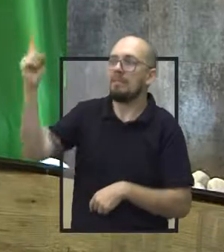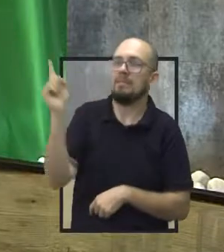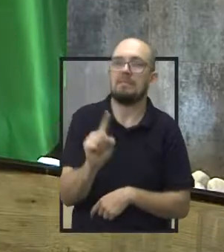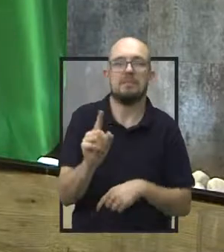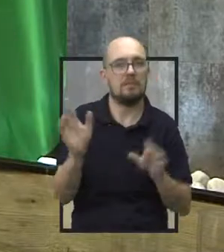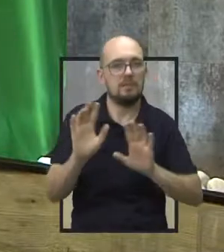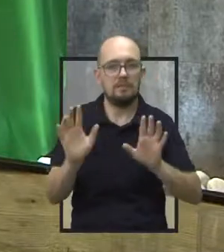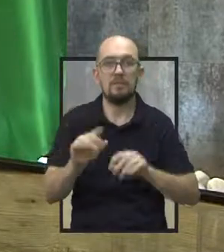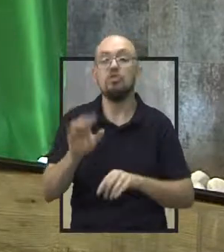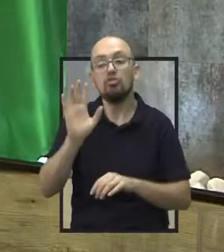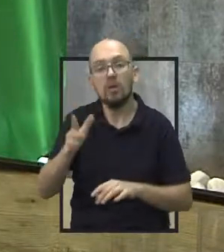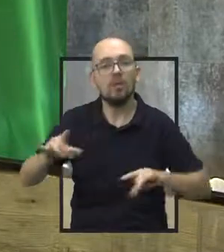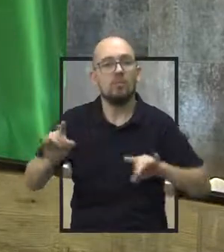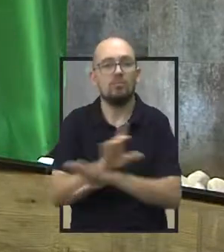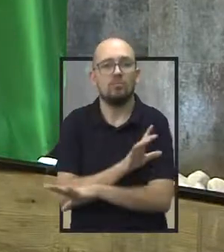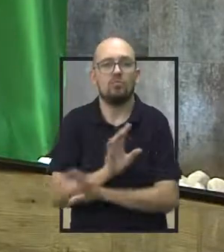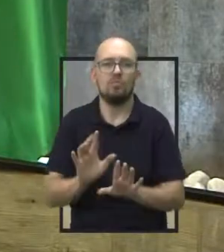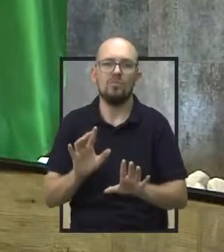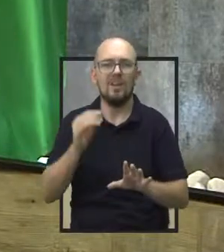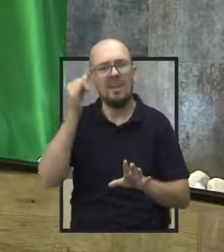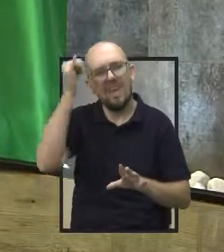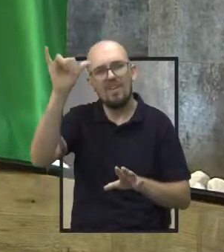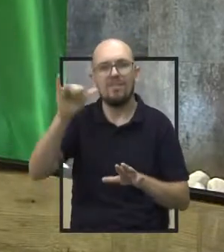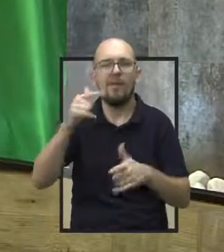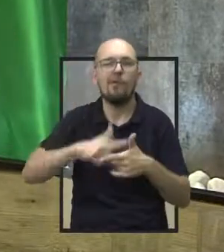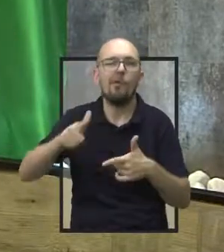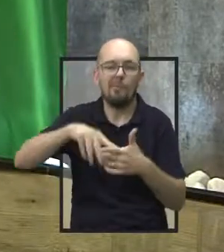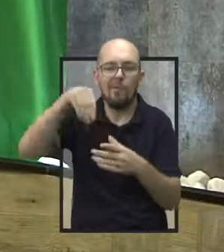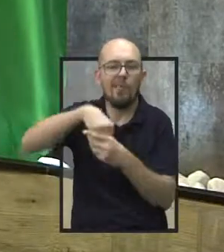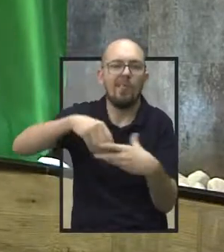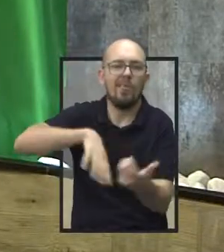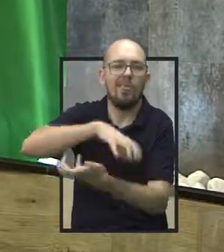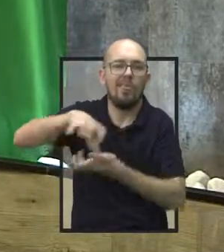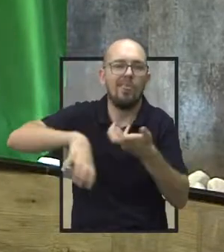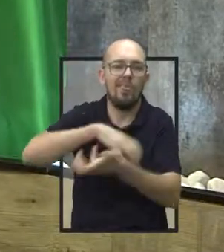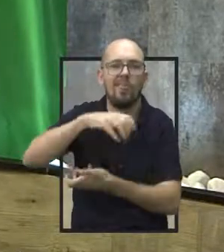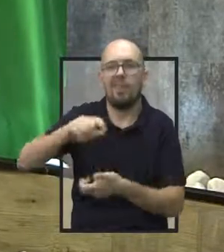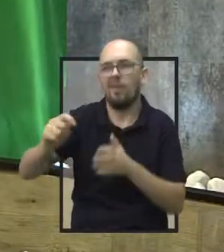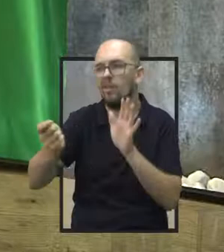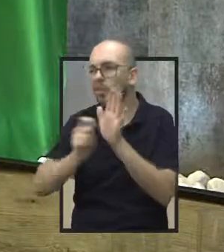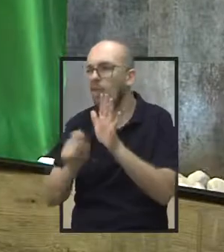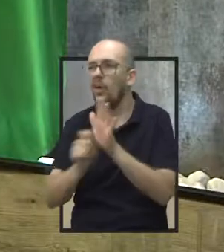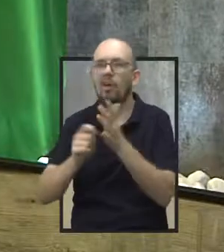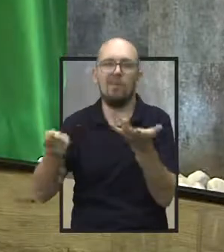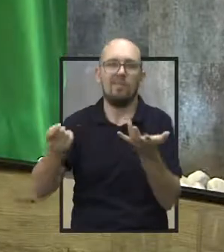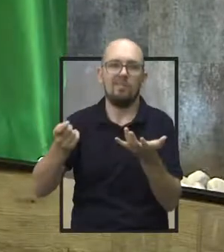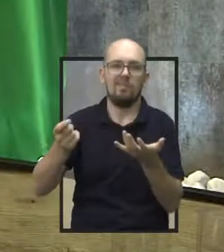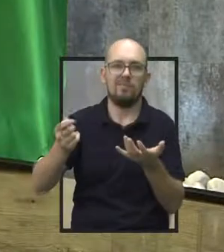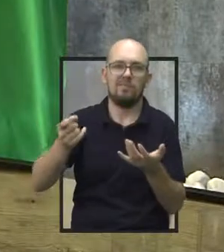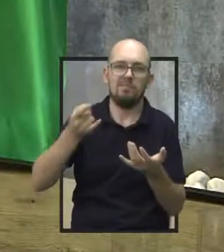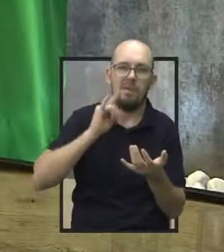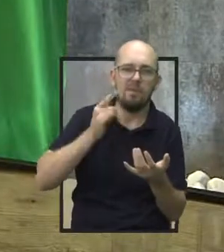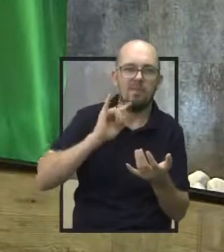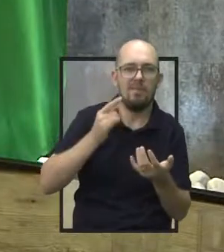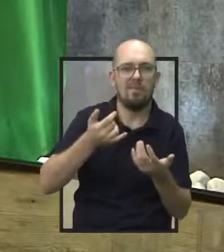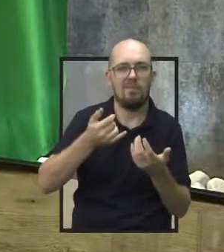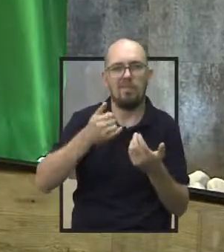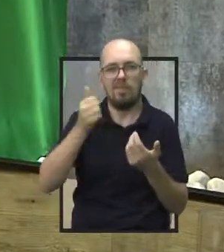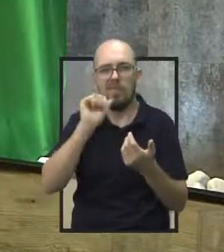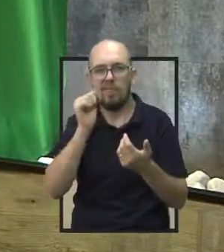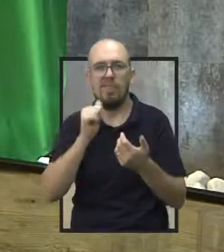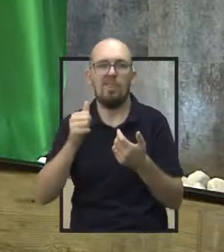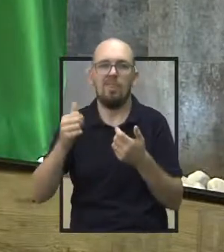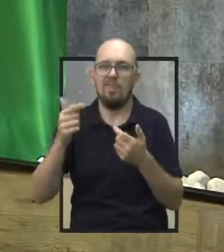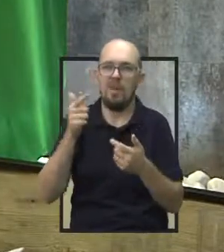qualquer tipo de discussão, briga, em relação, como eu já disse, de bebida, droga, até armamentos, quem